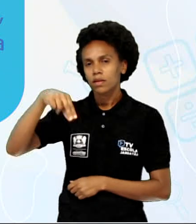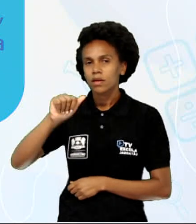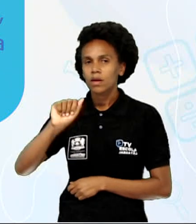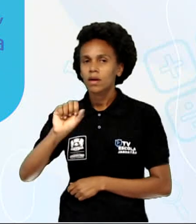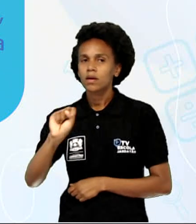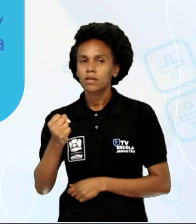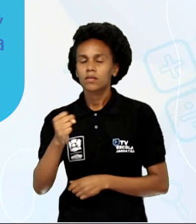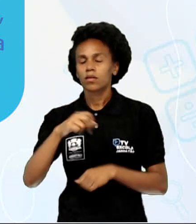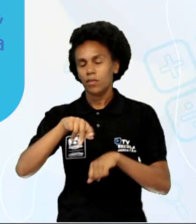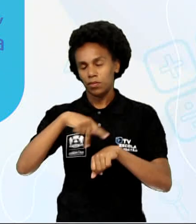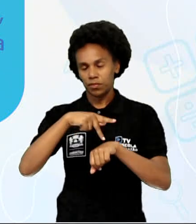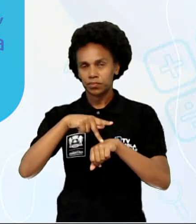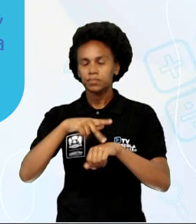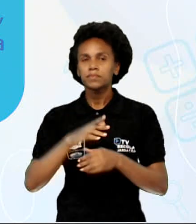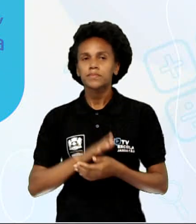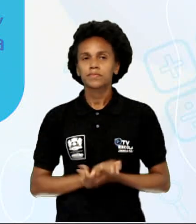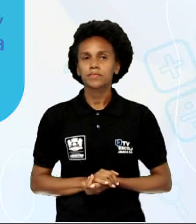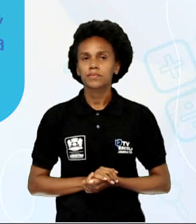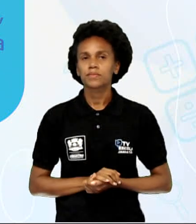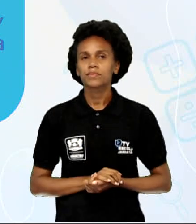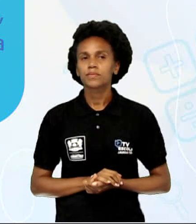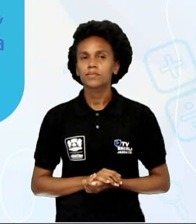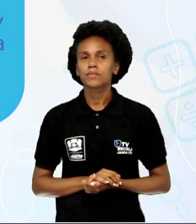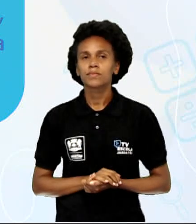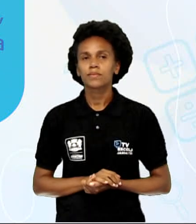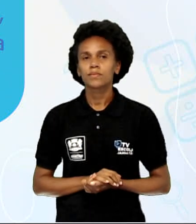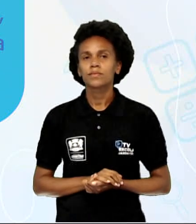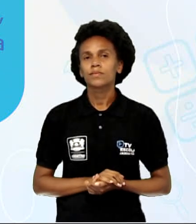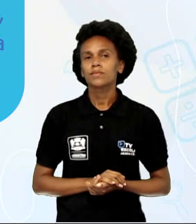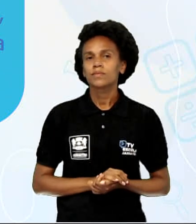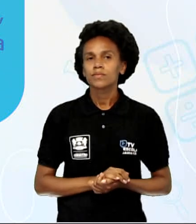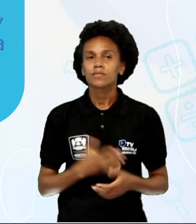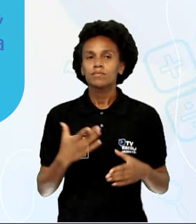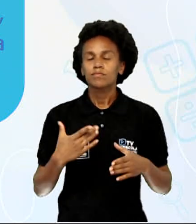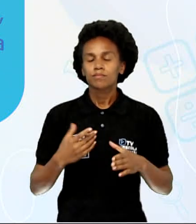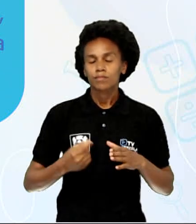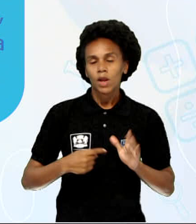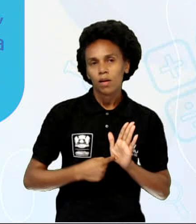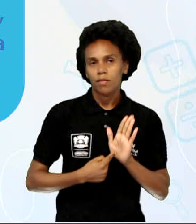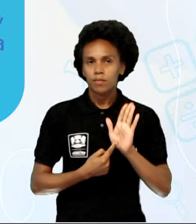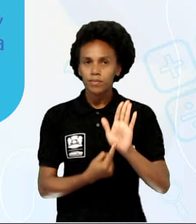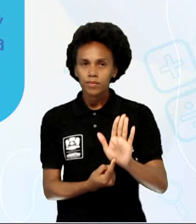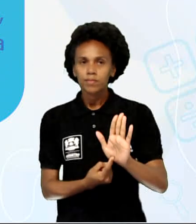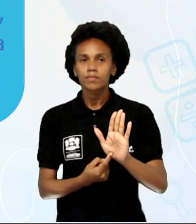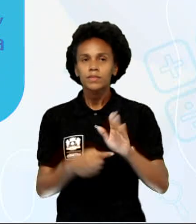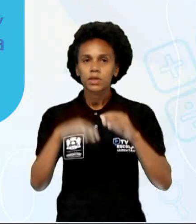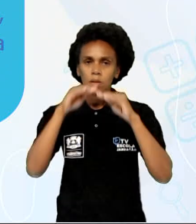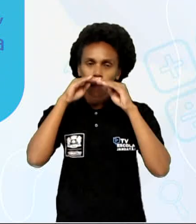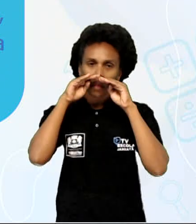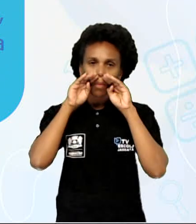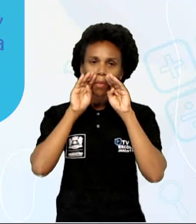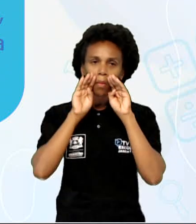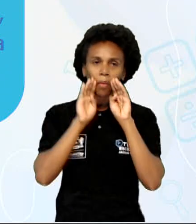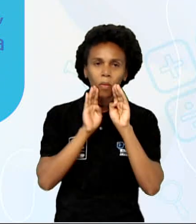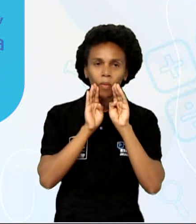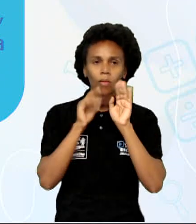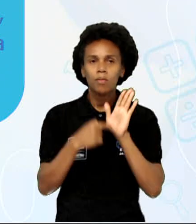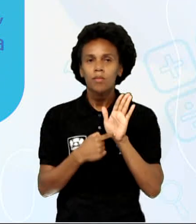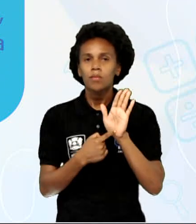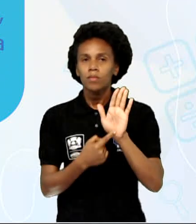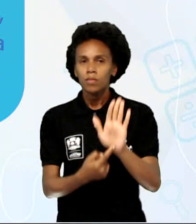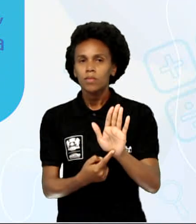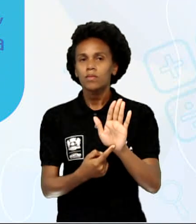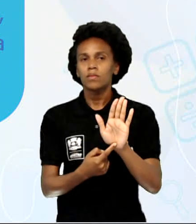O enredo de uma tragédia era inspirado por episódios na mitologia grega, dos quais muitas vezes vaziam parte da própria